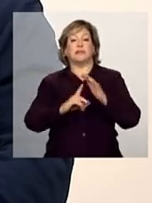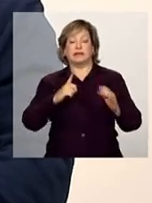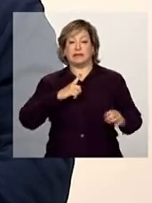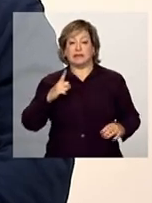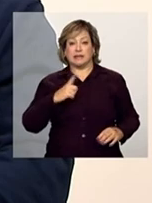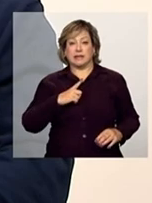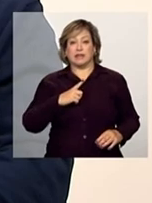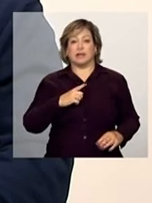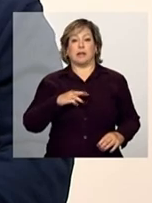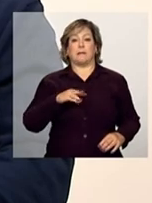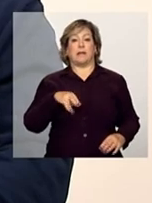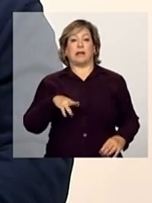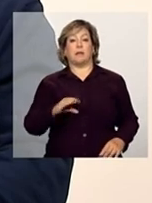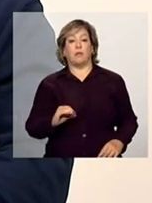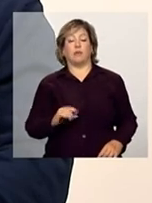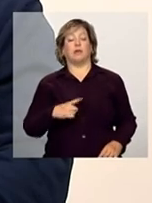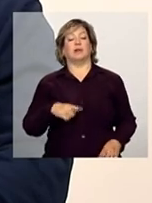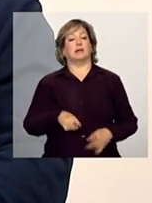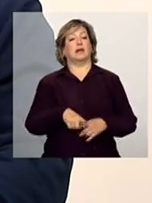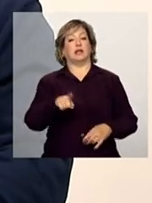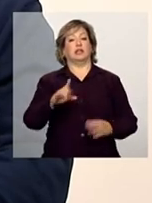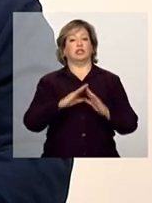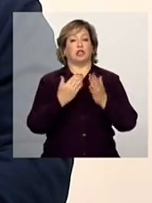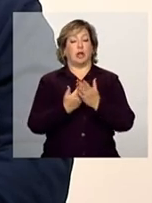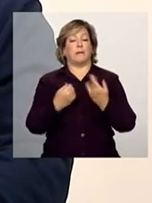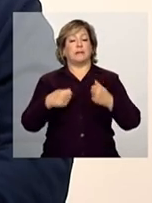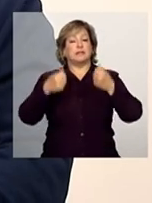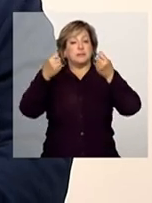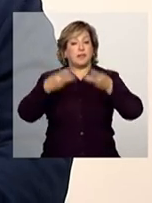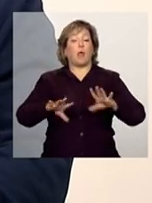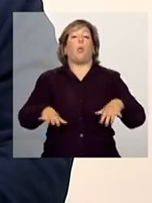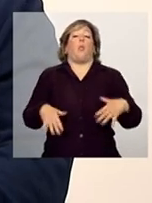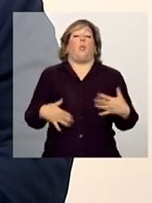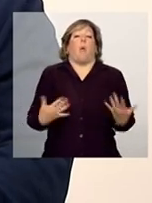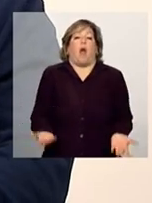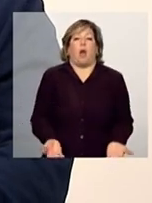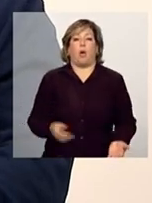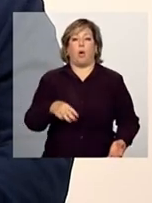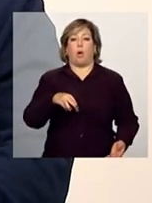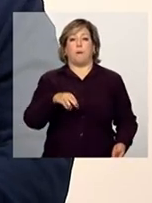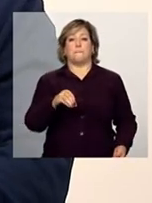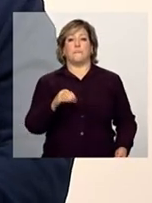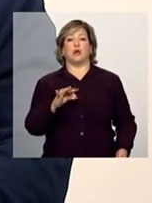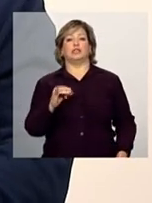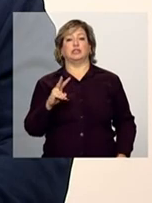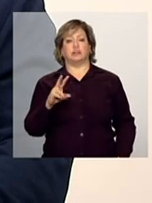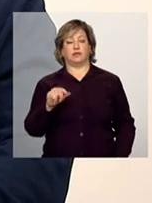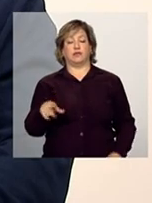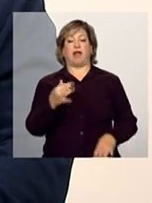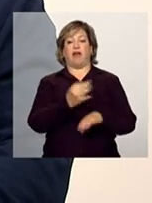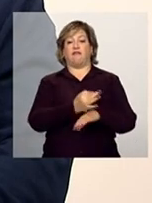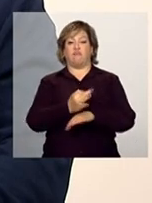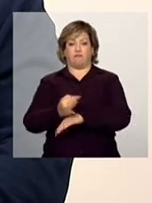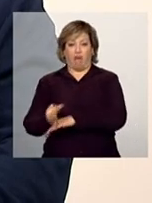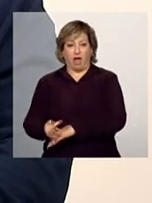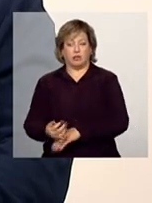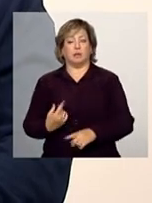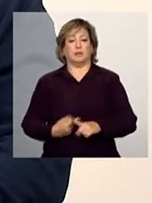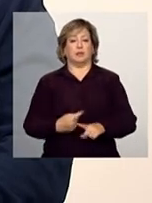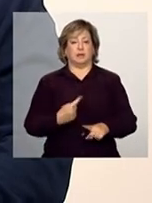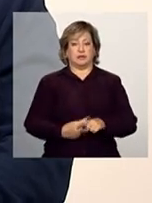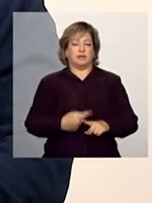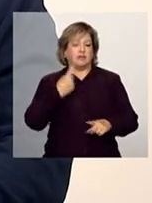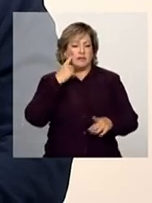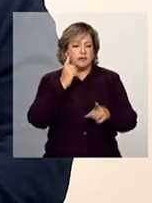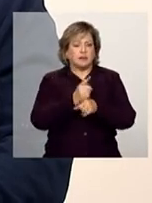o motivo das faltas. Porque é através desse registro que é possível observar e identificar as famílias